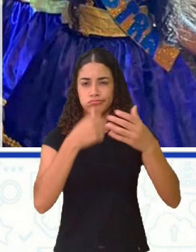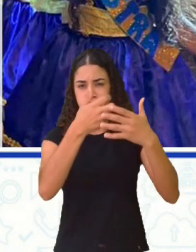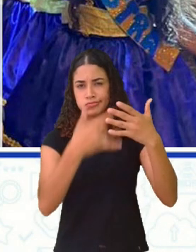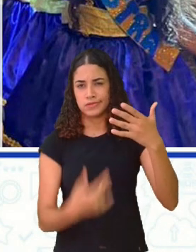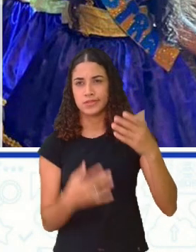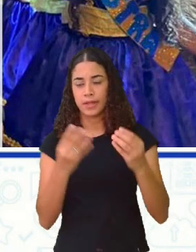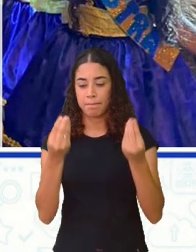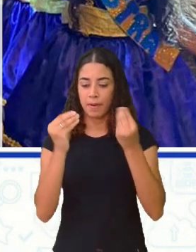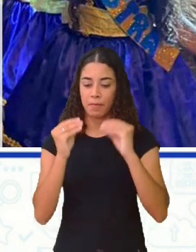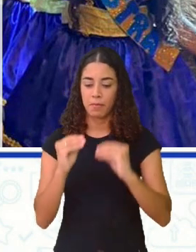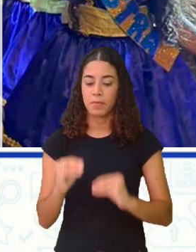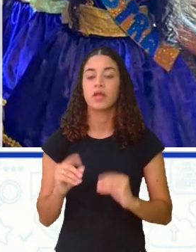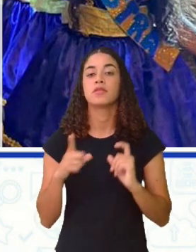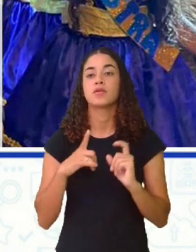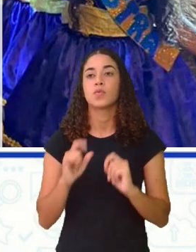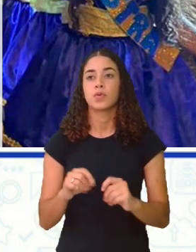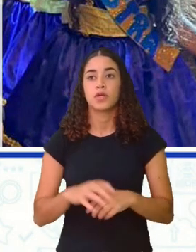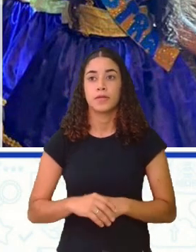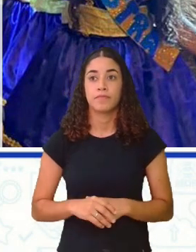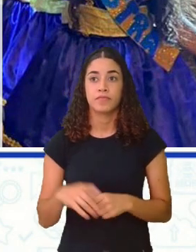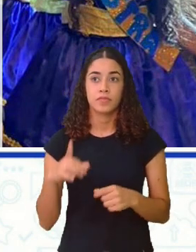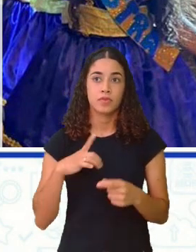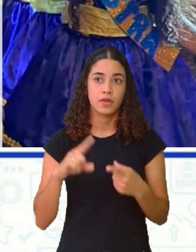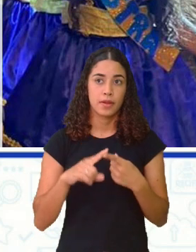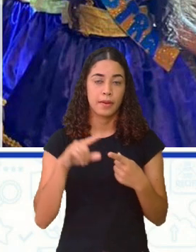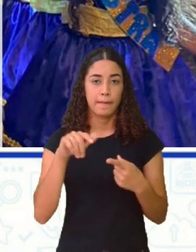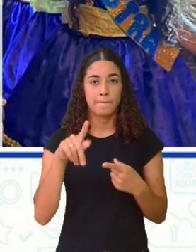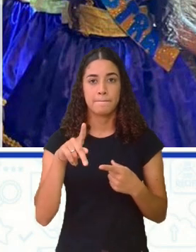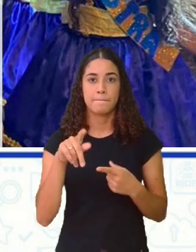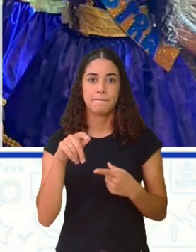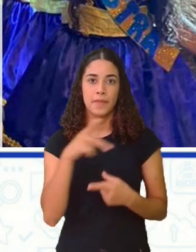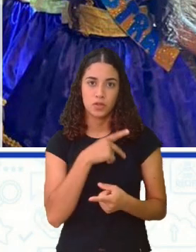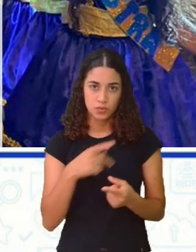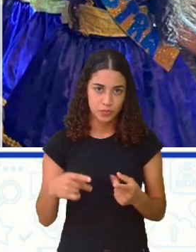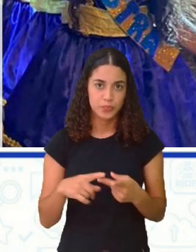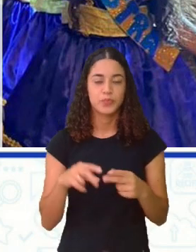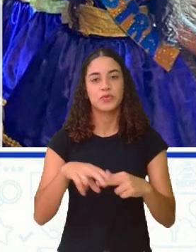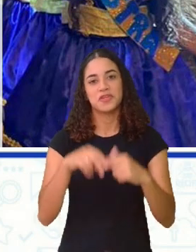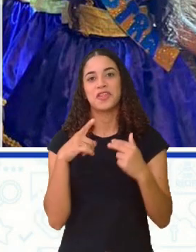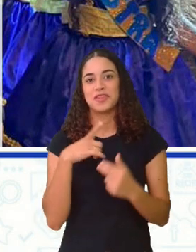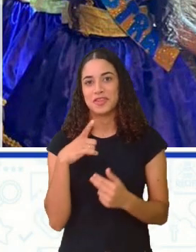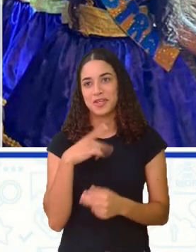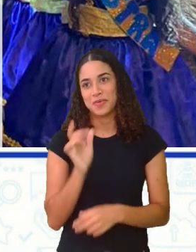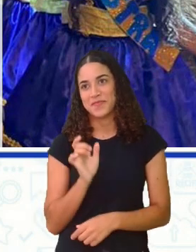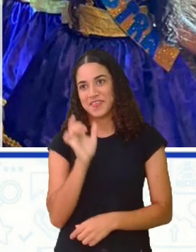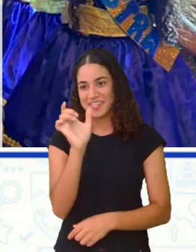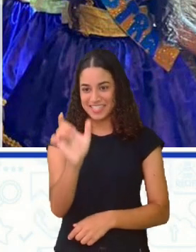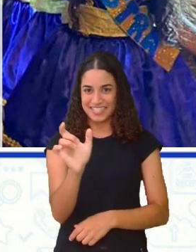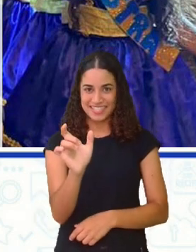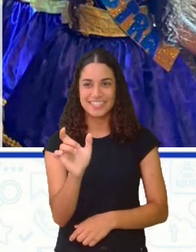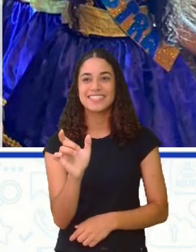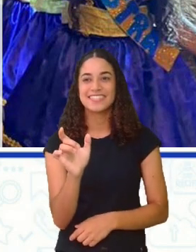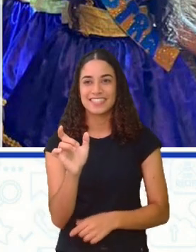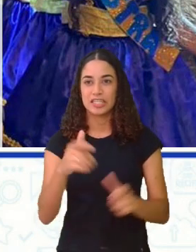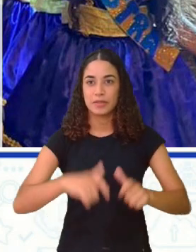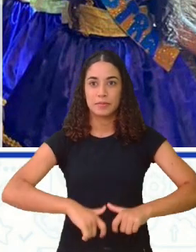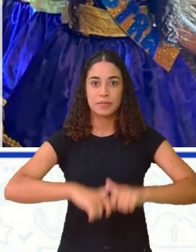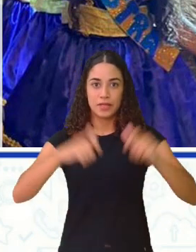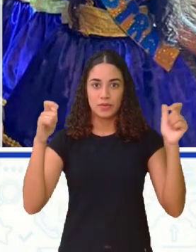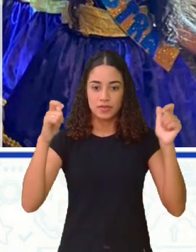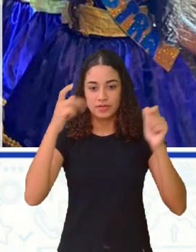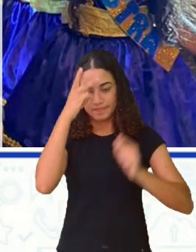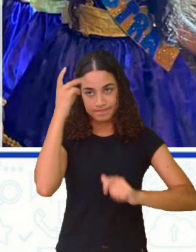pastorio, ele é composto pelas pastoras, por isso tem o nome de pastorio, né? Exato. A maioria dos